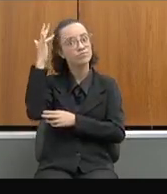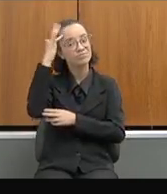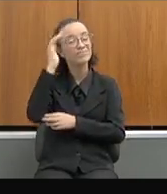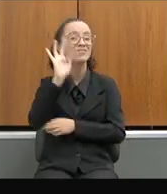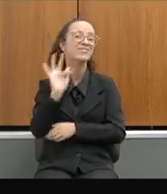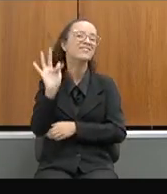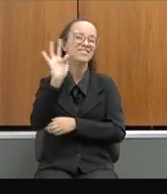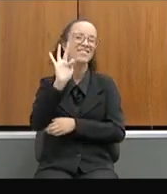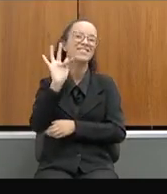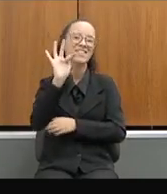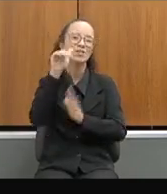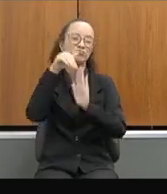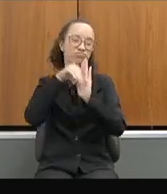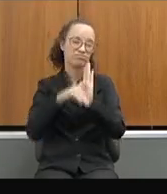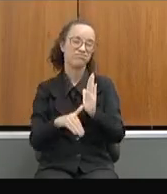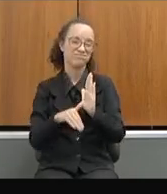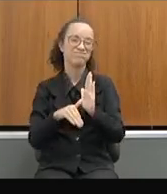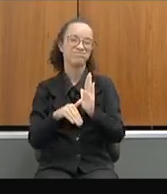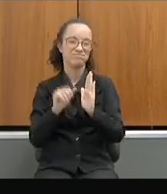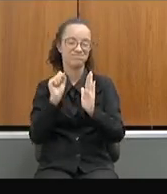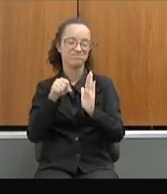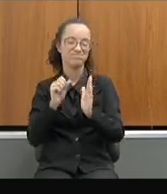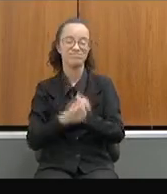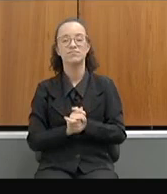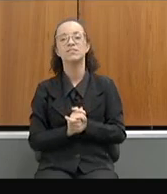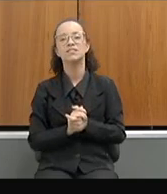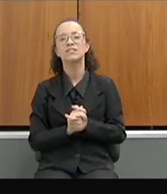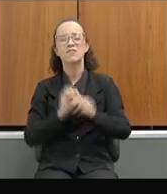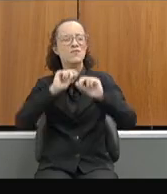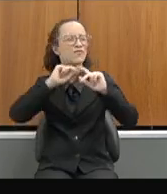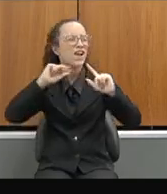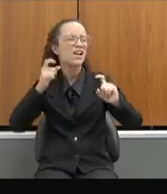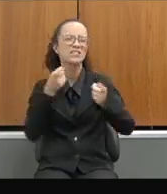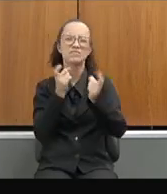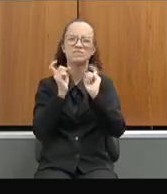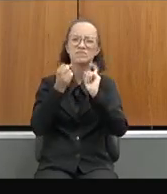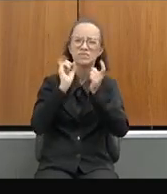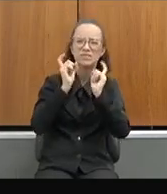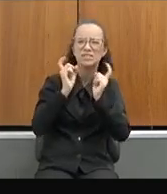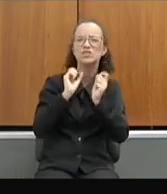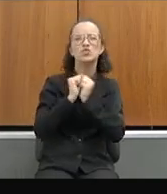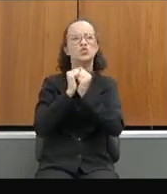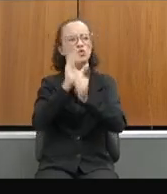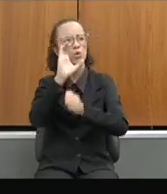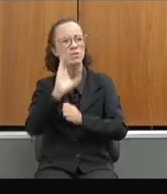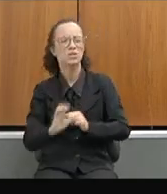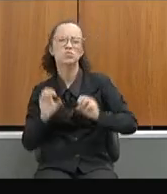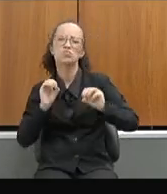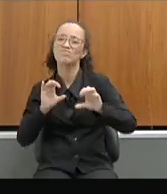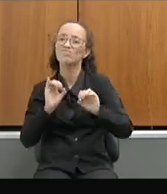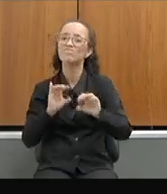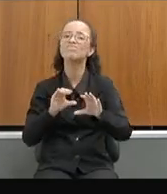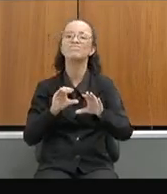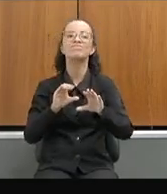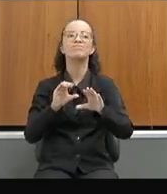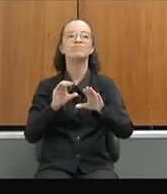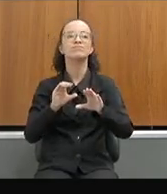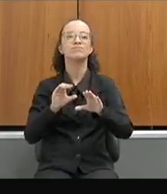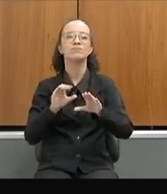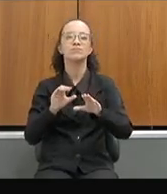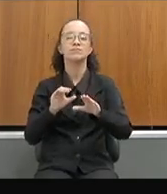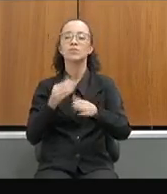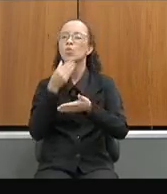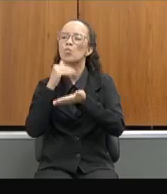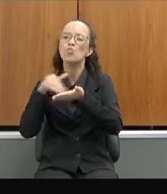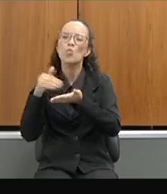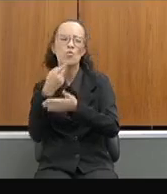marginalizado. e fizemos várias audiências com a Comissão de Educação em que, inclusive, a subsecretária